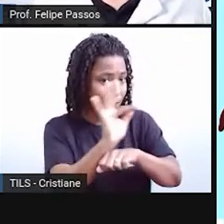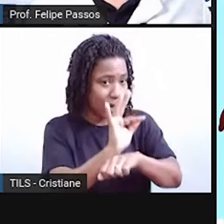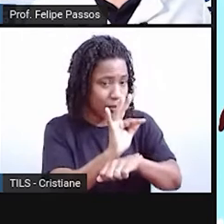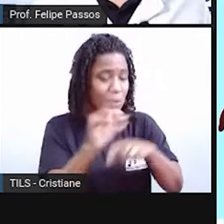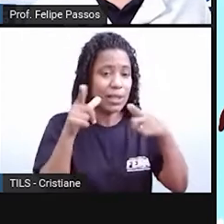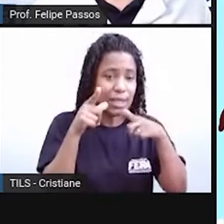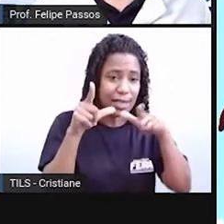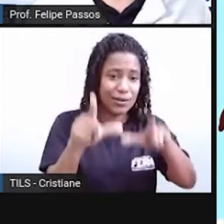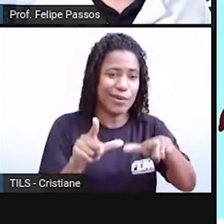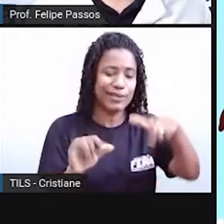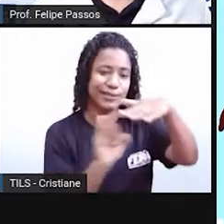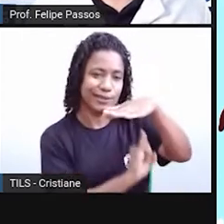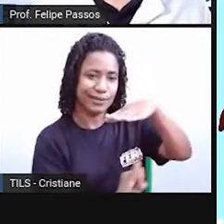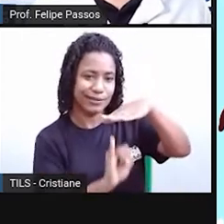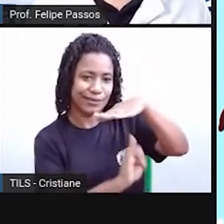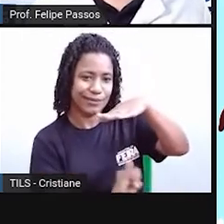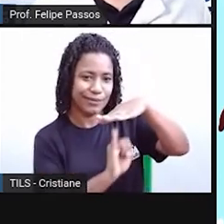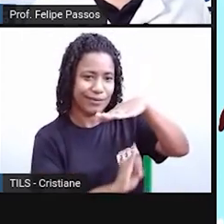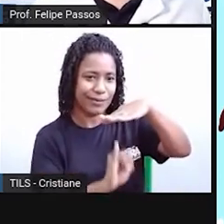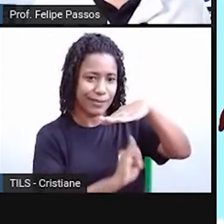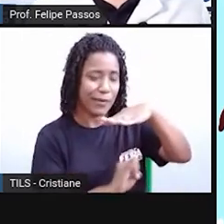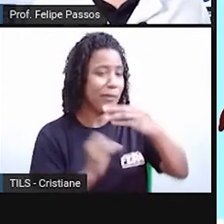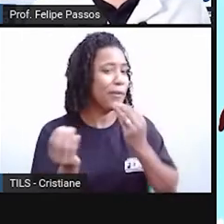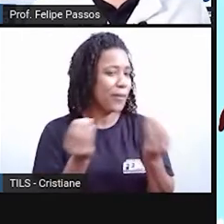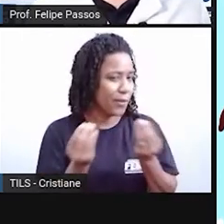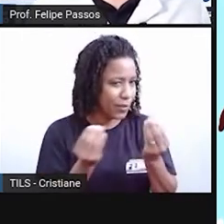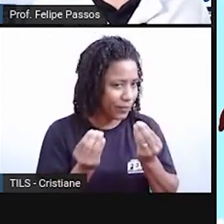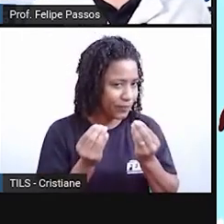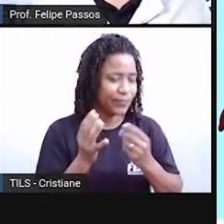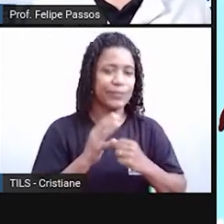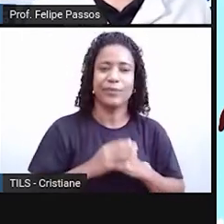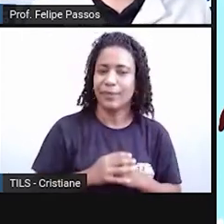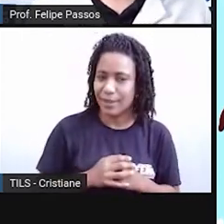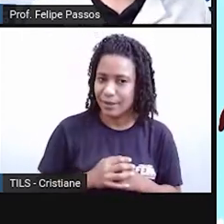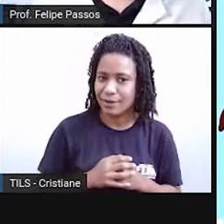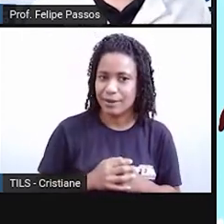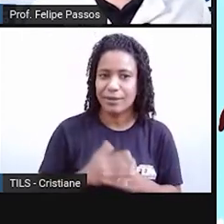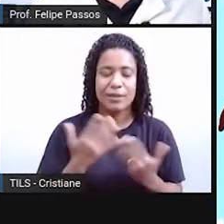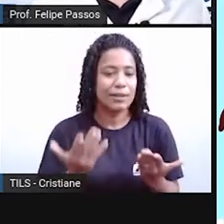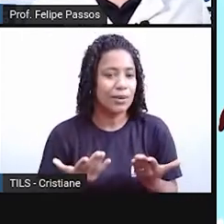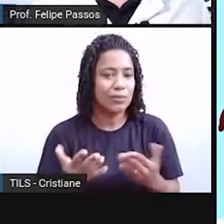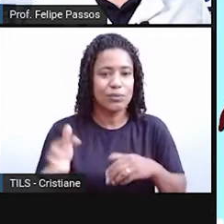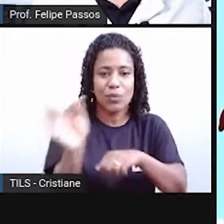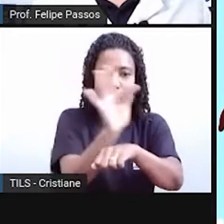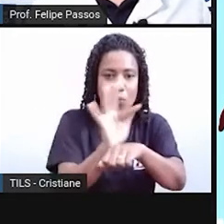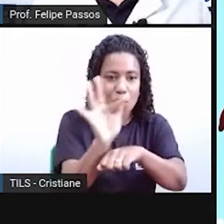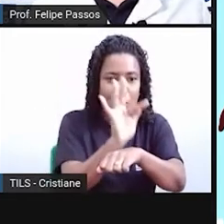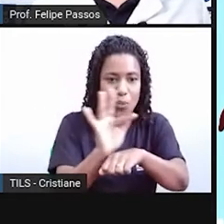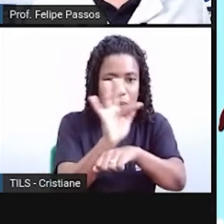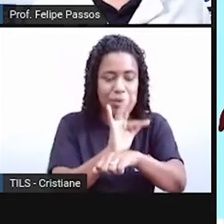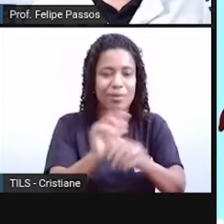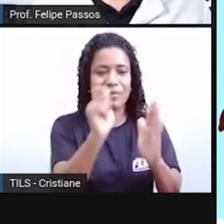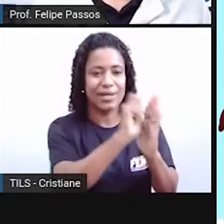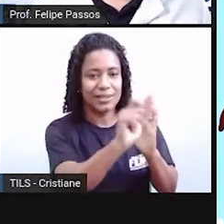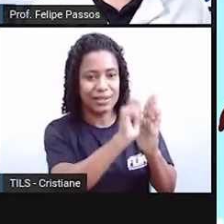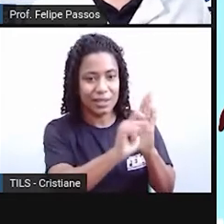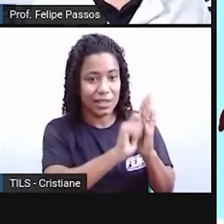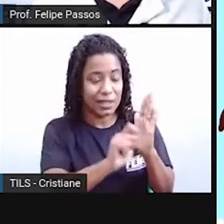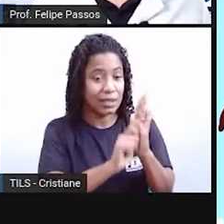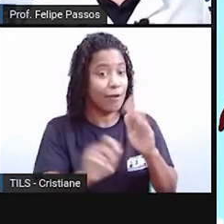A linguagem culta vai ser usada em quais contextos? Na escrita formal, na produção de